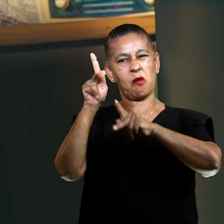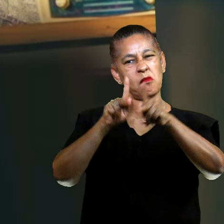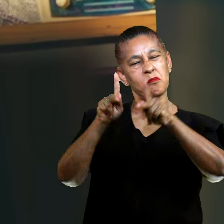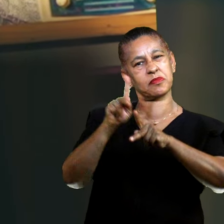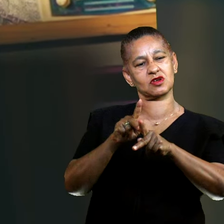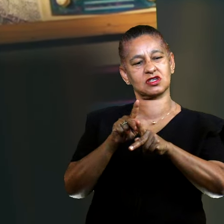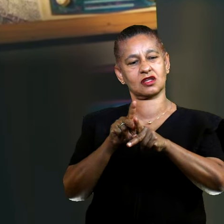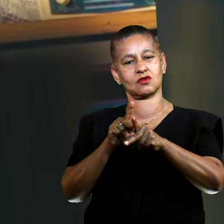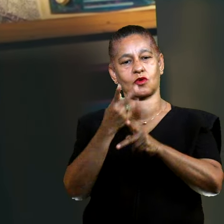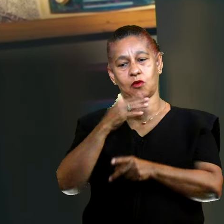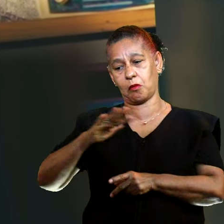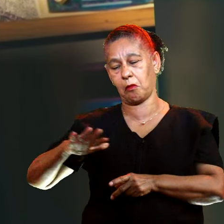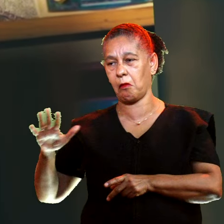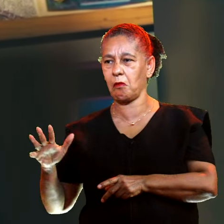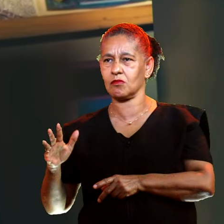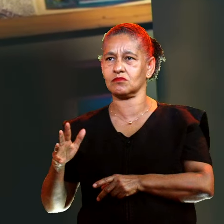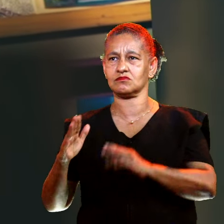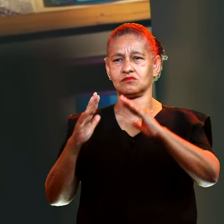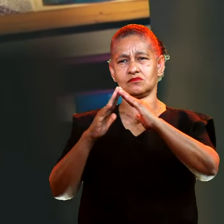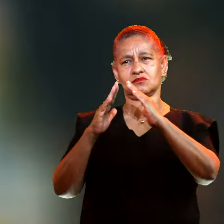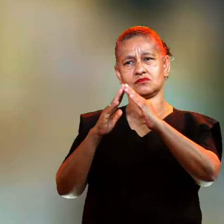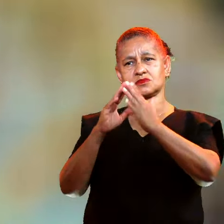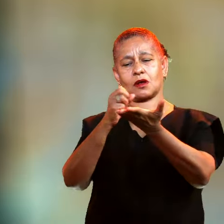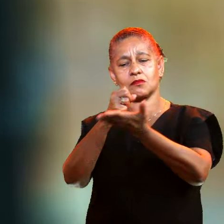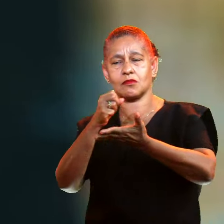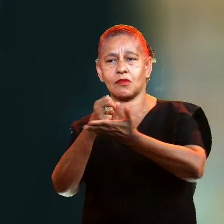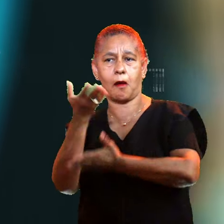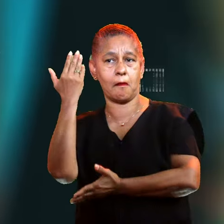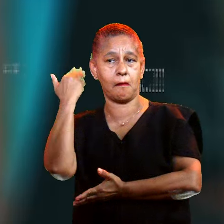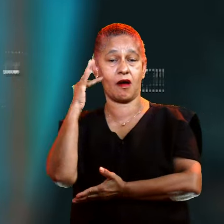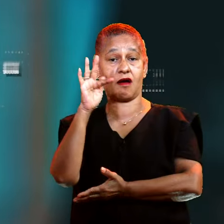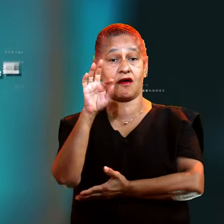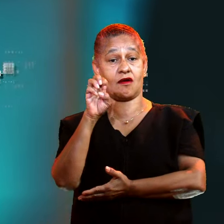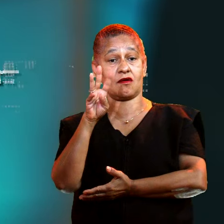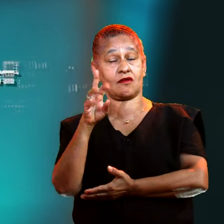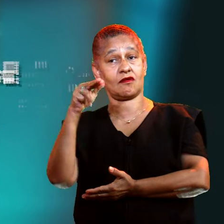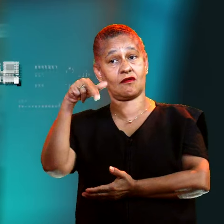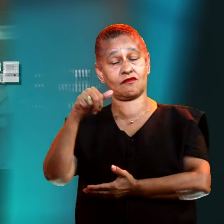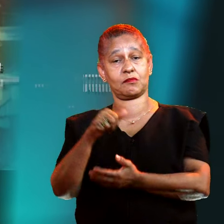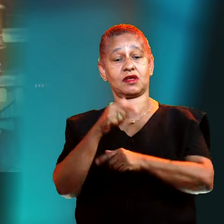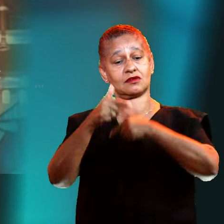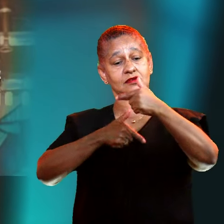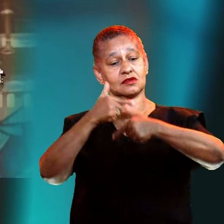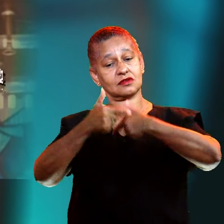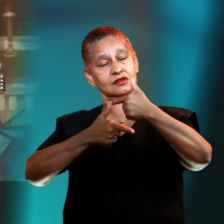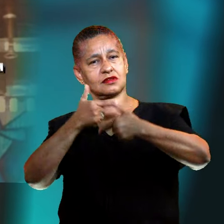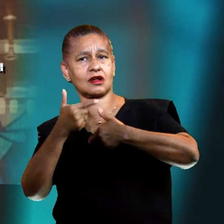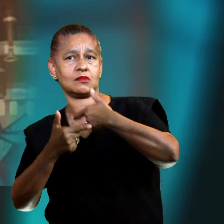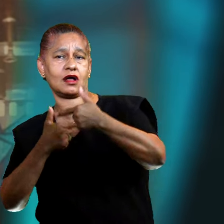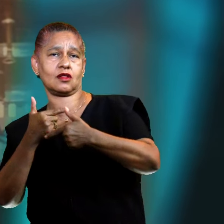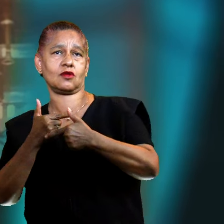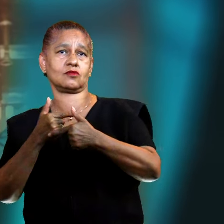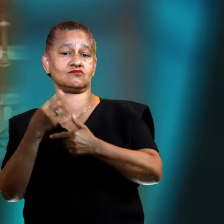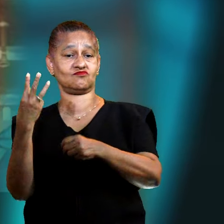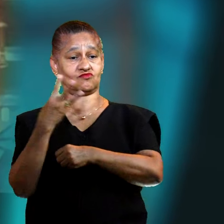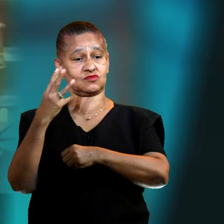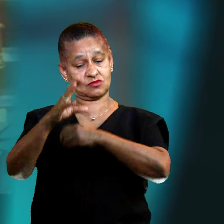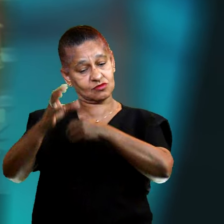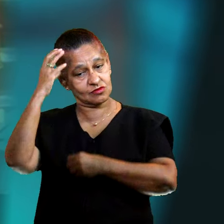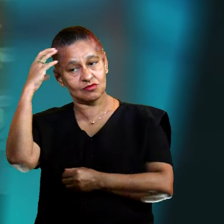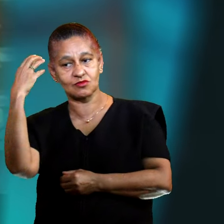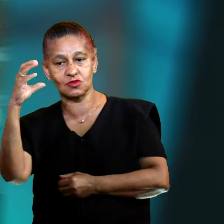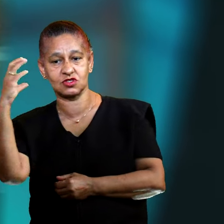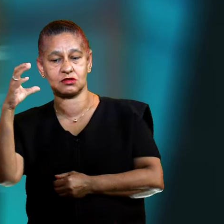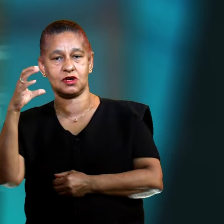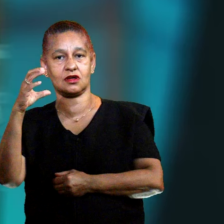menores infratores da Fundação Casa, o antigo Afebem. Trabalhou 12 anos na Capelania Prisional e 3 anos em Curitiba, no Seifar.